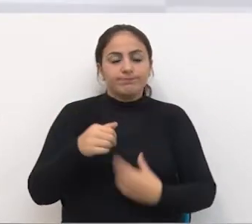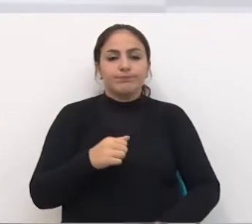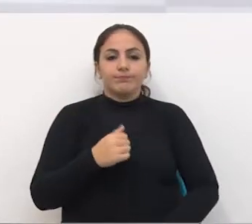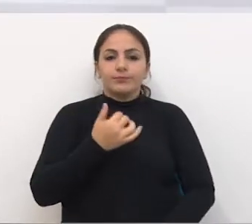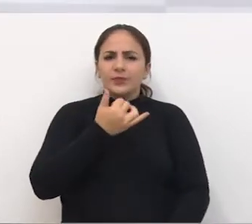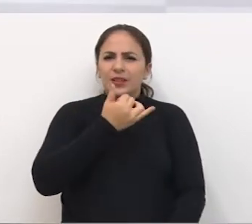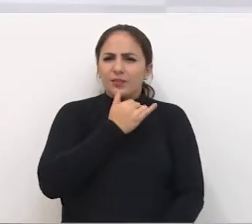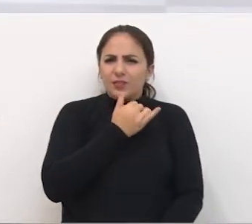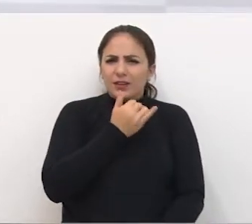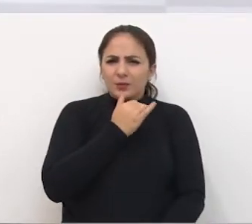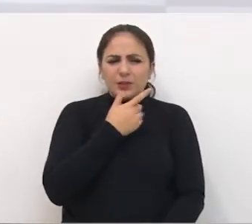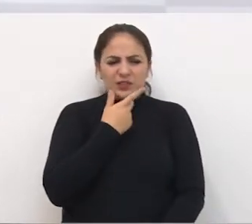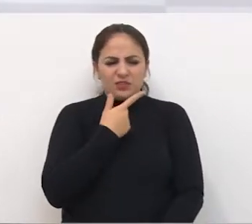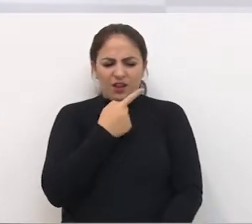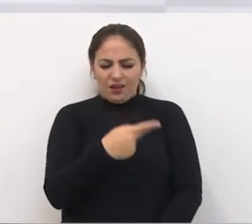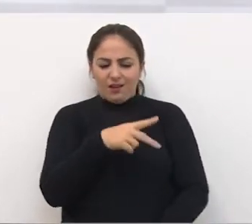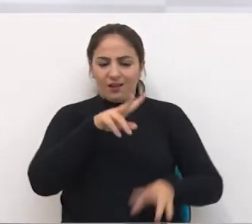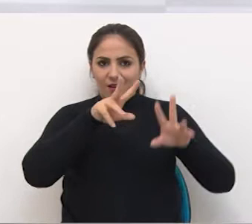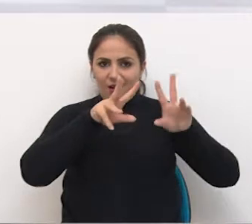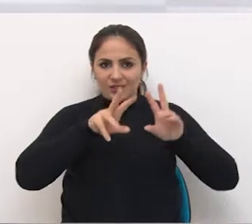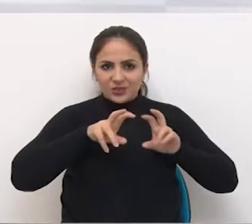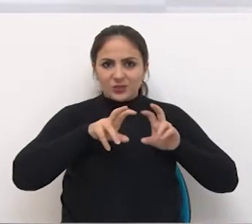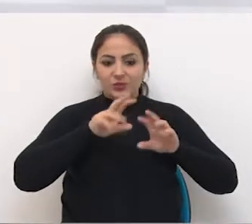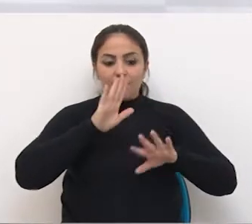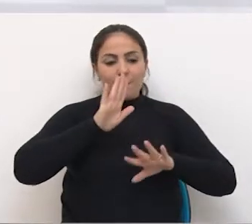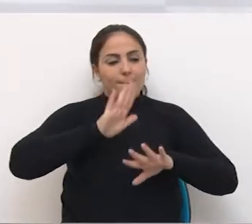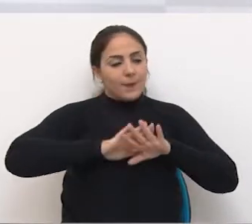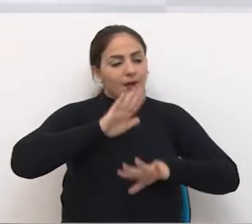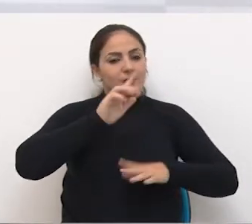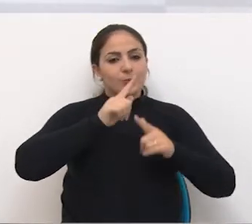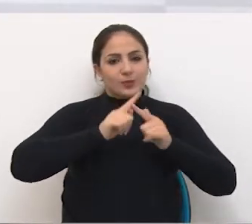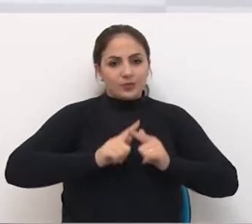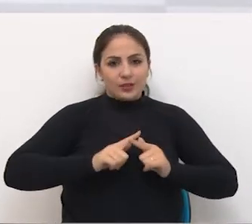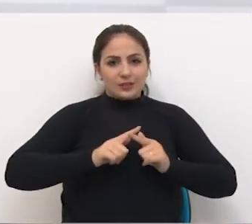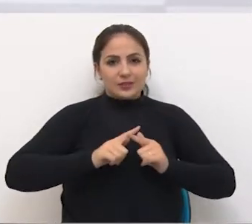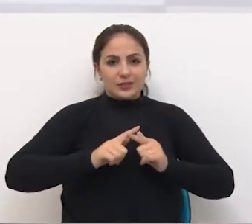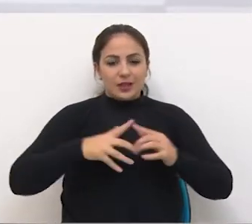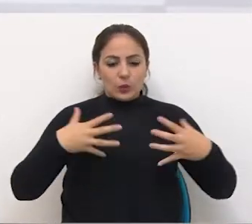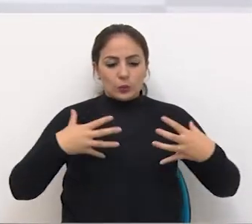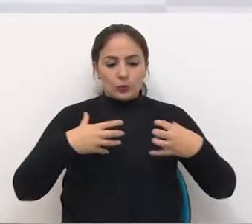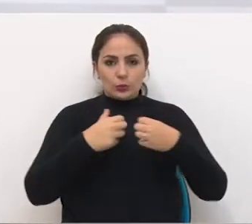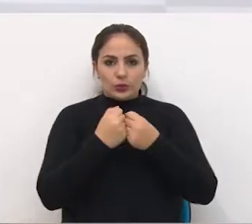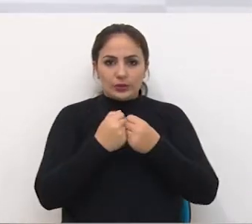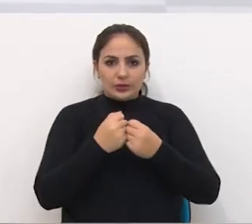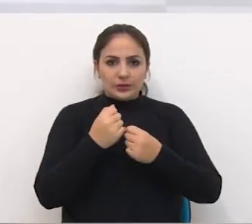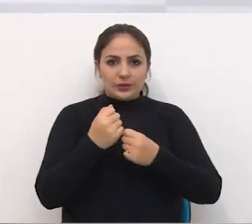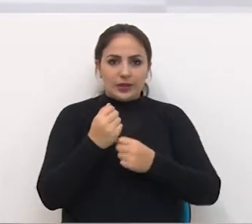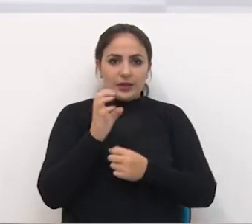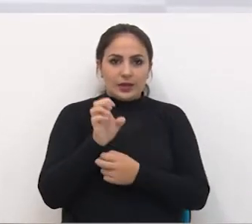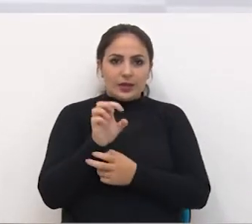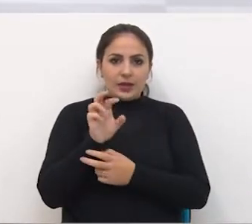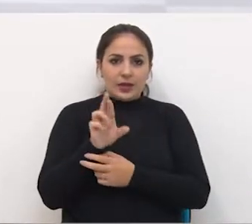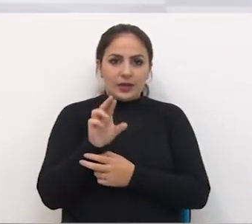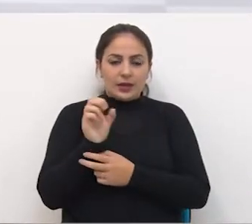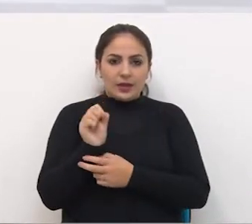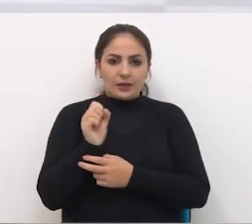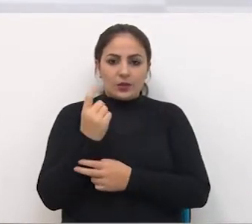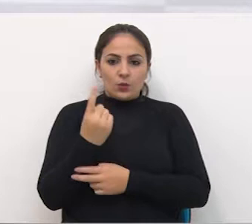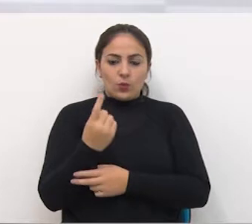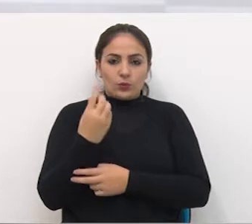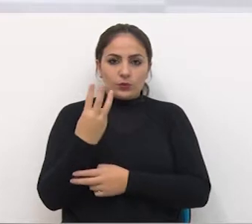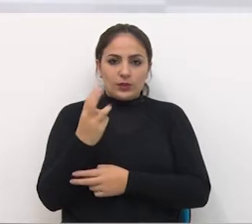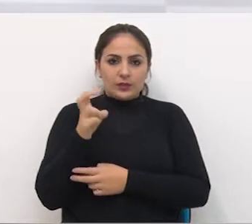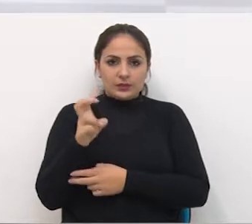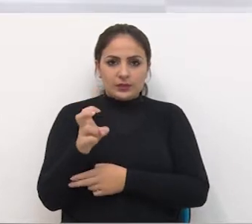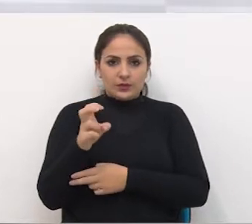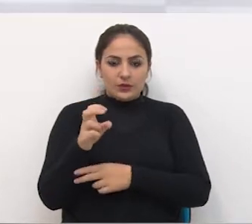Infelizmente ter que vir falar desse assunto De mais um acidente na nossa RS-135 Que é de